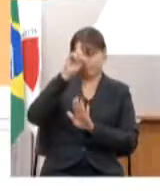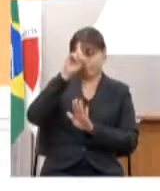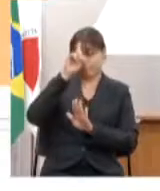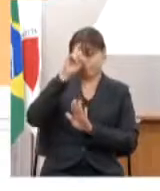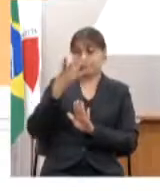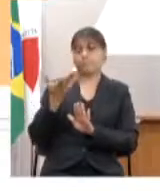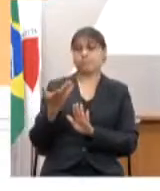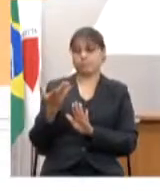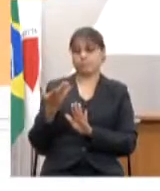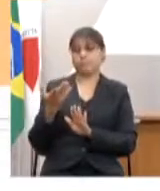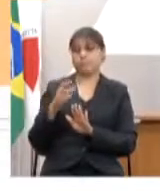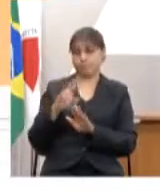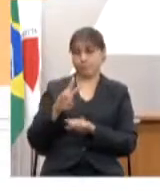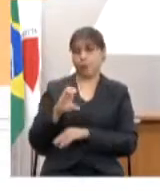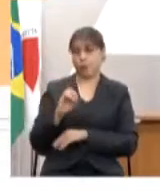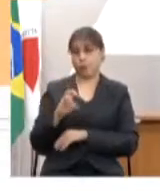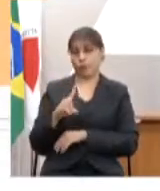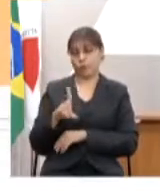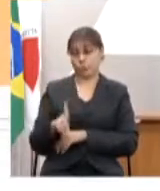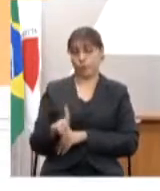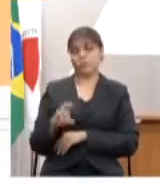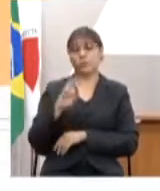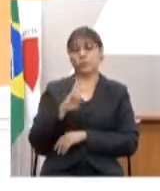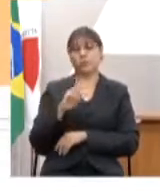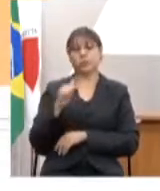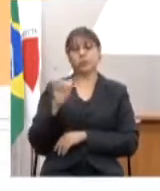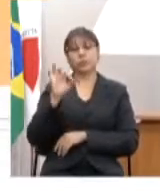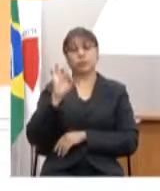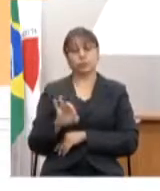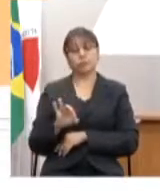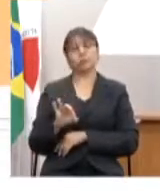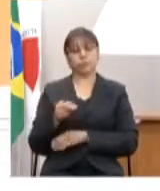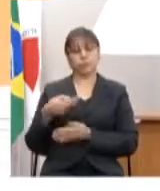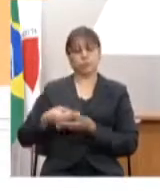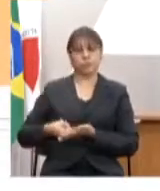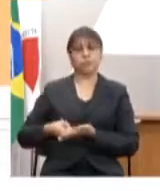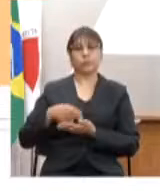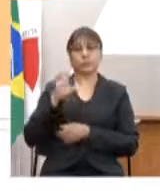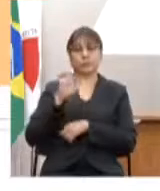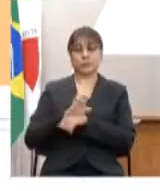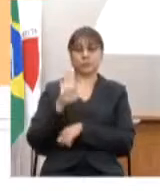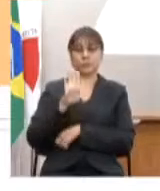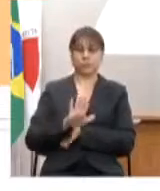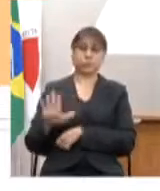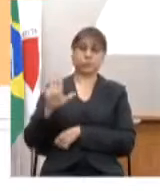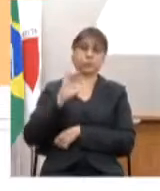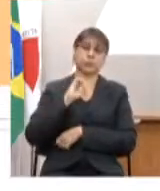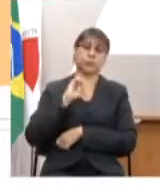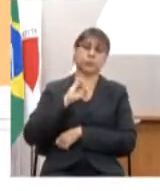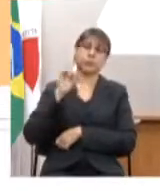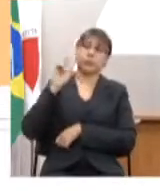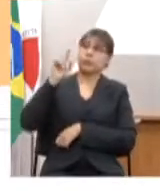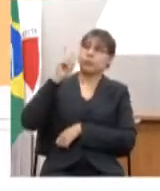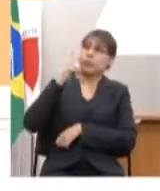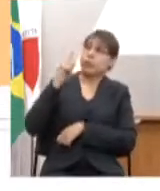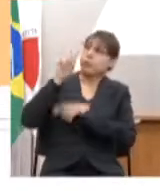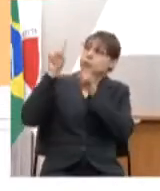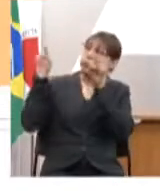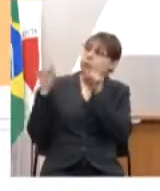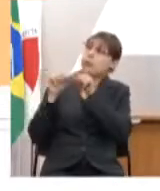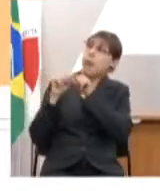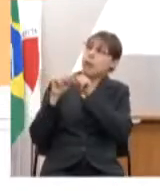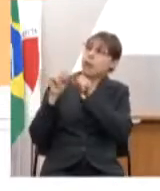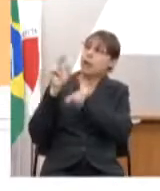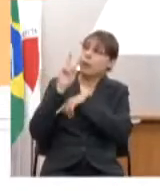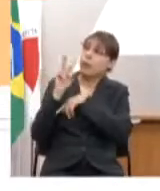% de ocupação nos nossos leitos covid no estado e nesse BI eu consigo chegar até saber